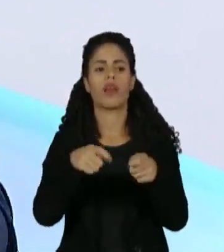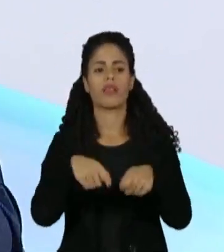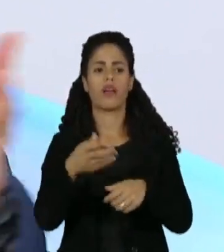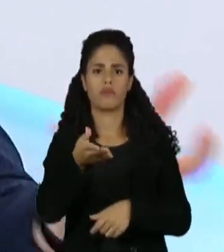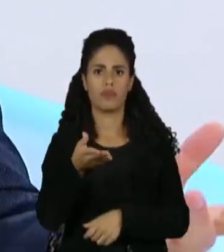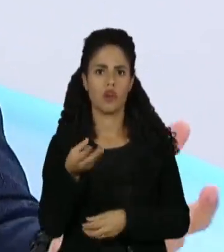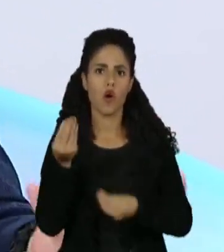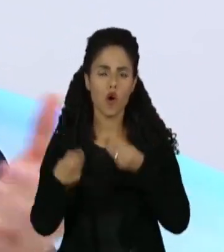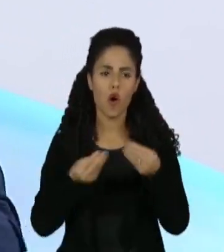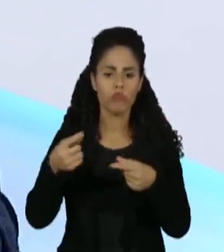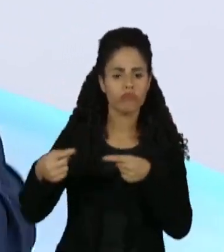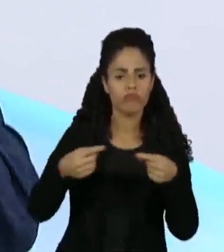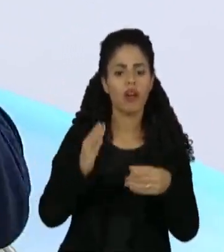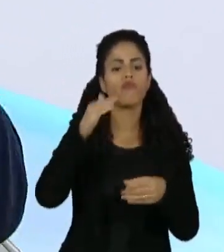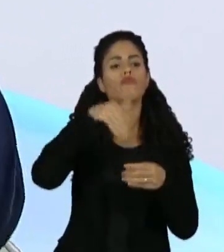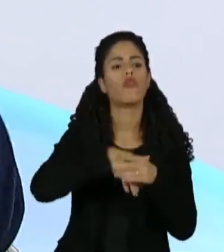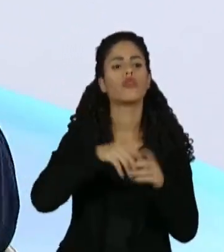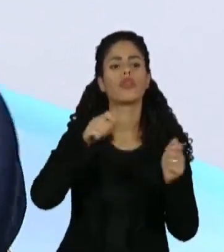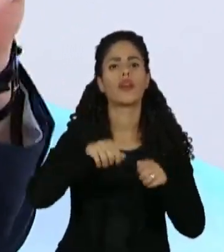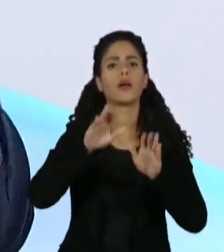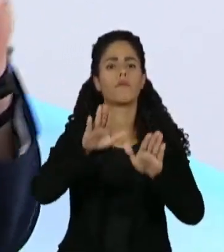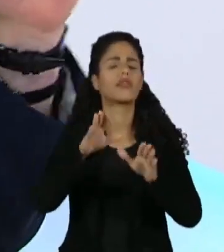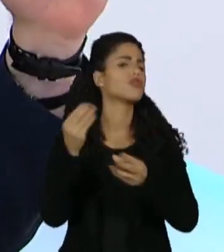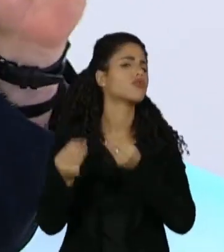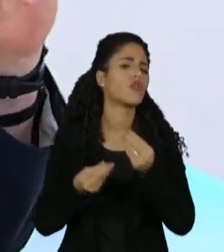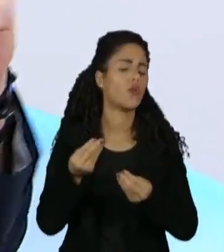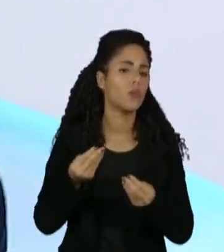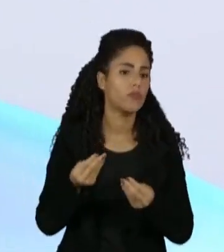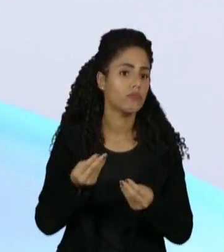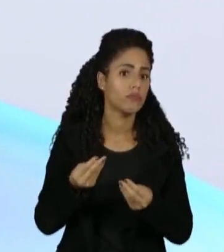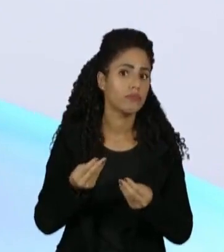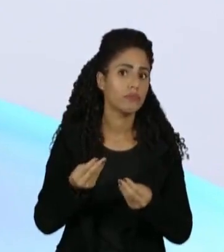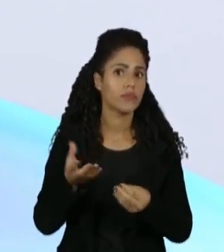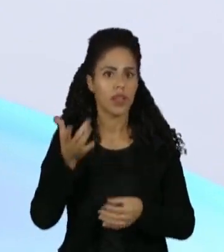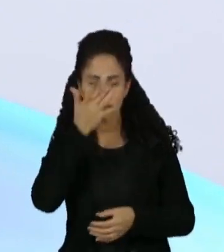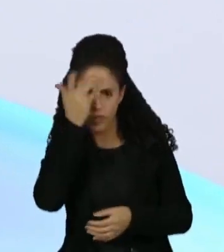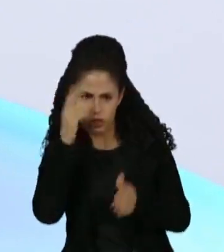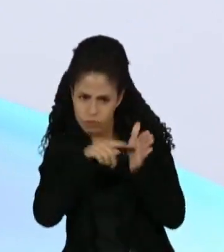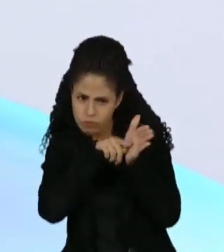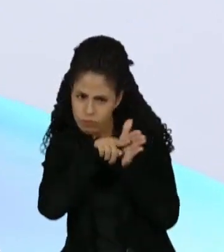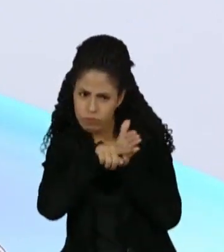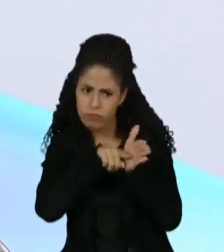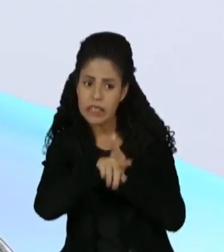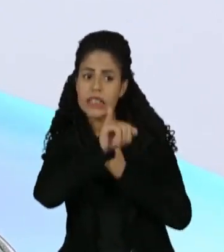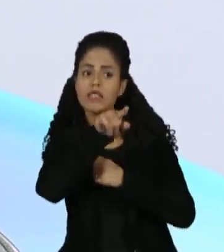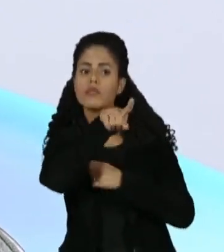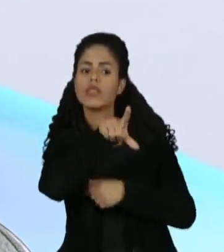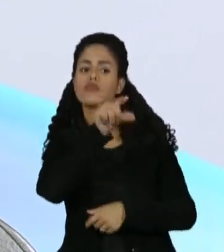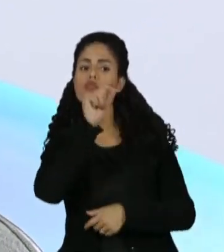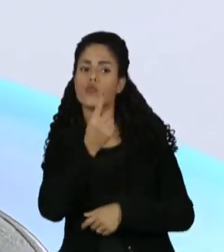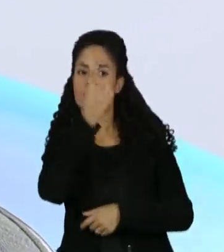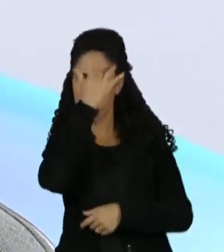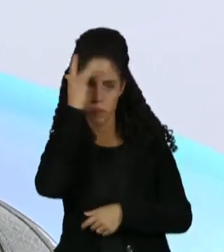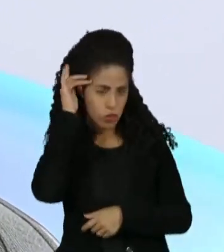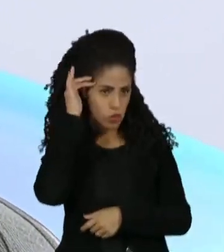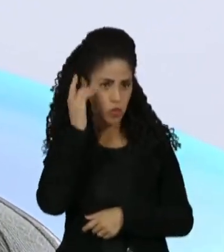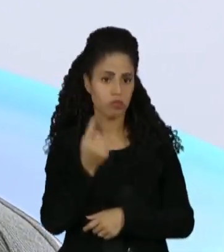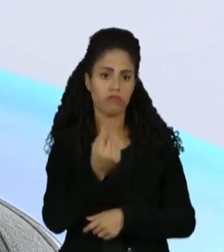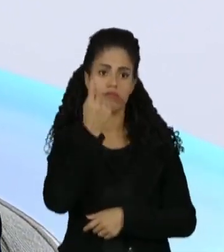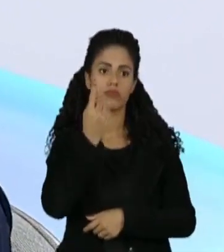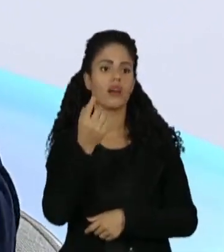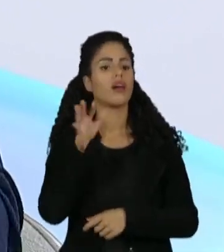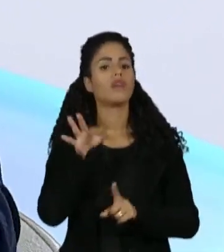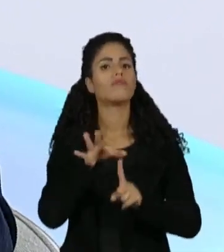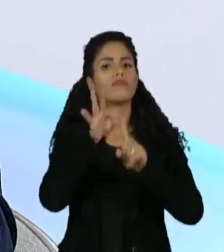reciprocidade. Eu voto, quero ser votado. E sem nenhum tipo de patrulhamento, se você pega um grande ídolo da história do